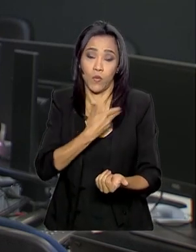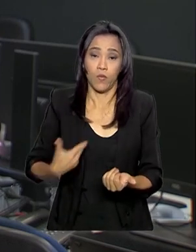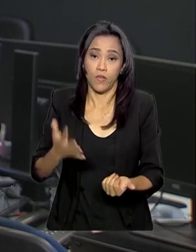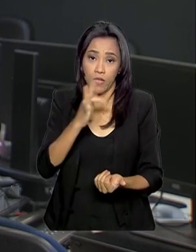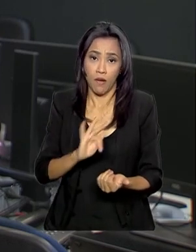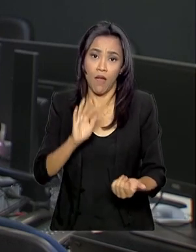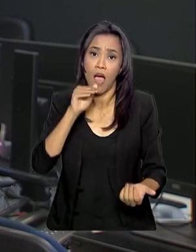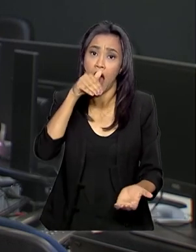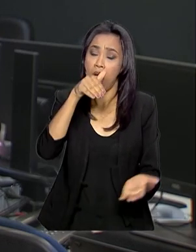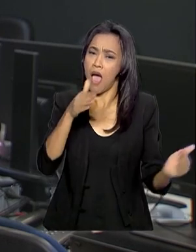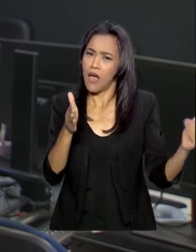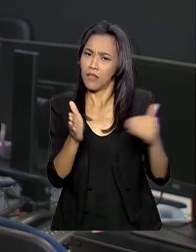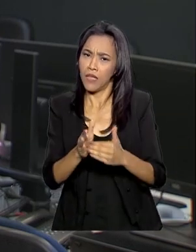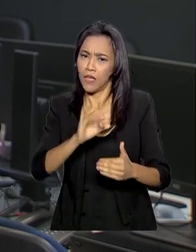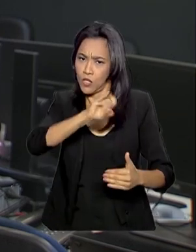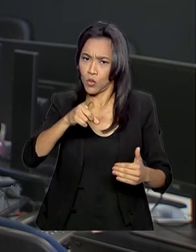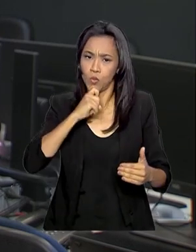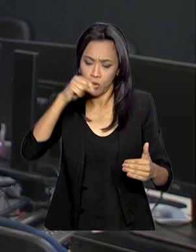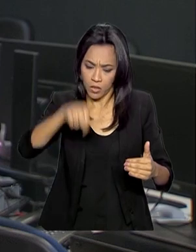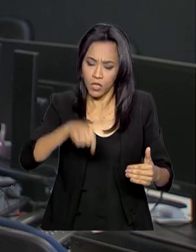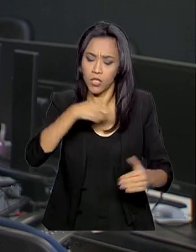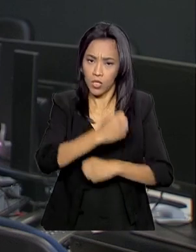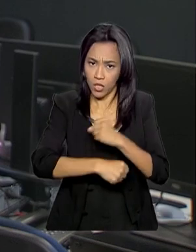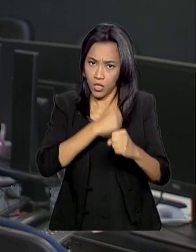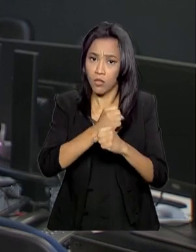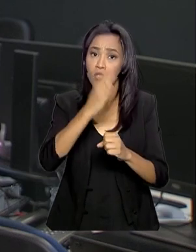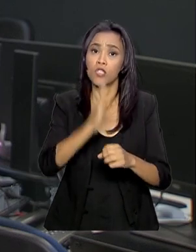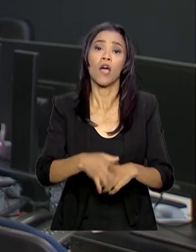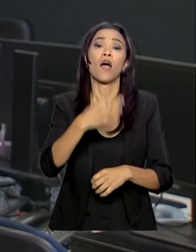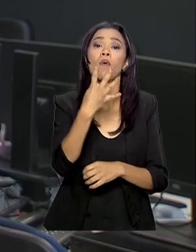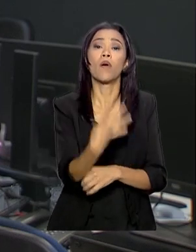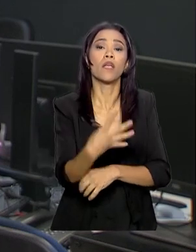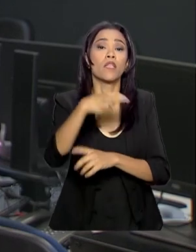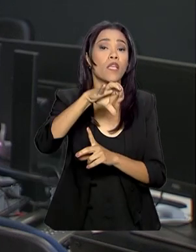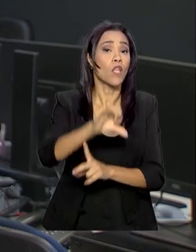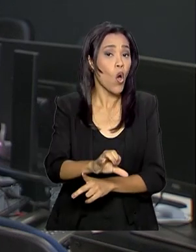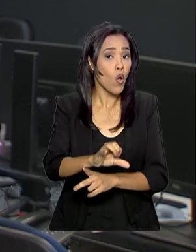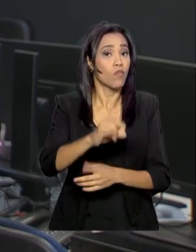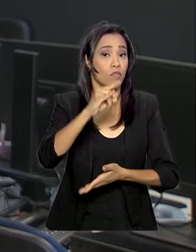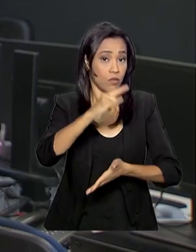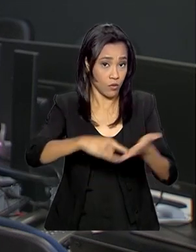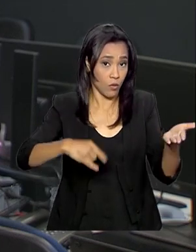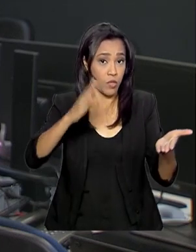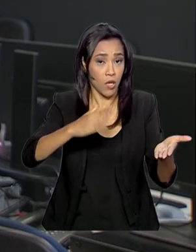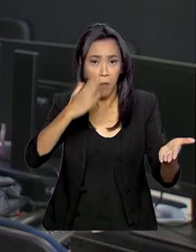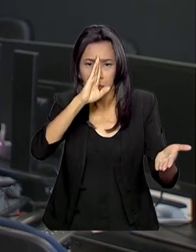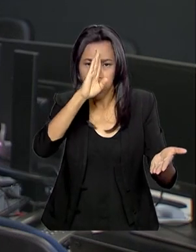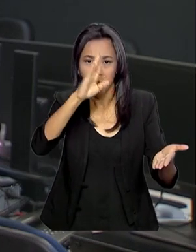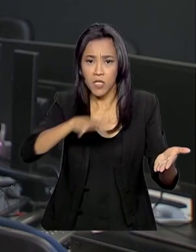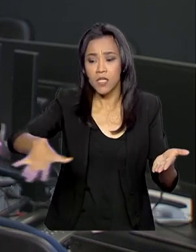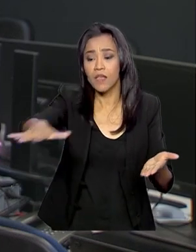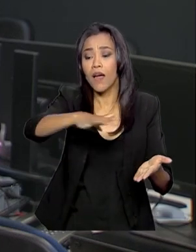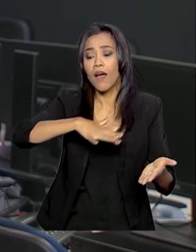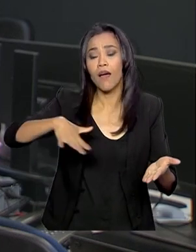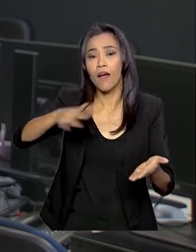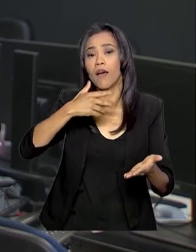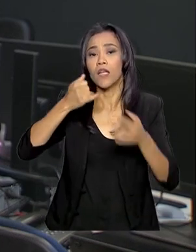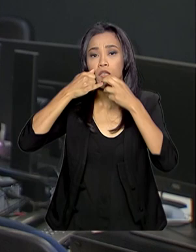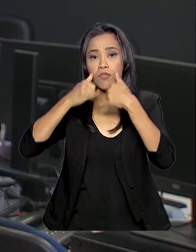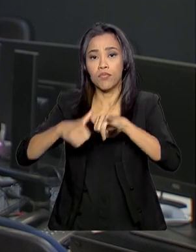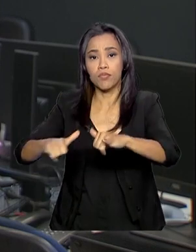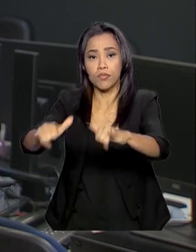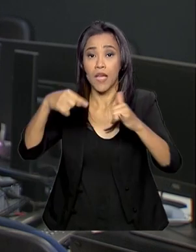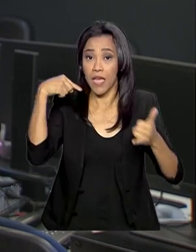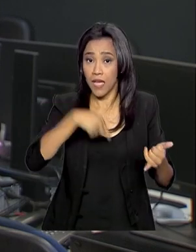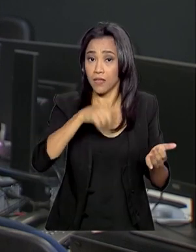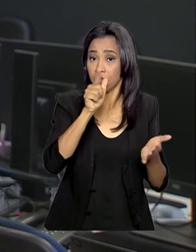julho deste ano, já foram realizadas 49 emissões de debêntures, a maior parte no setor de energia. Para as empresas, esses